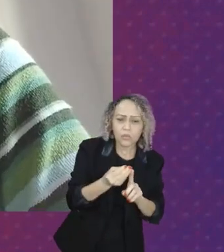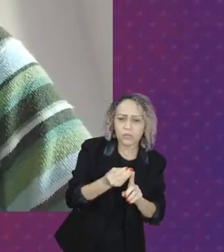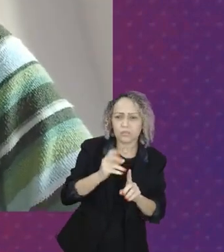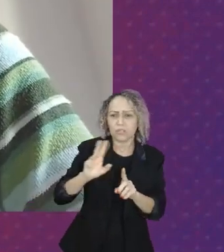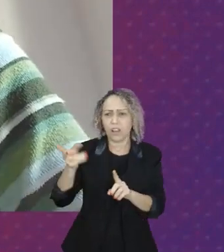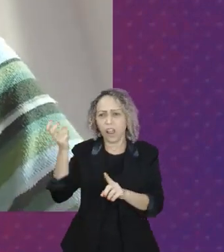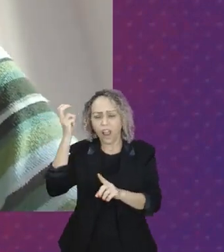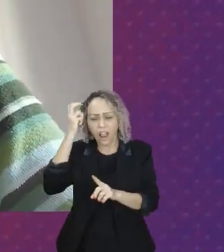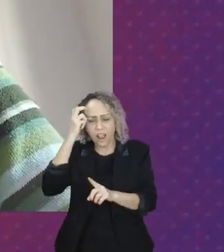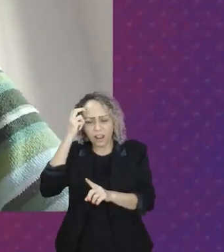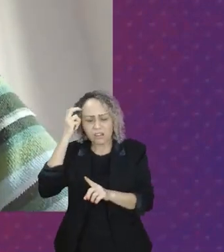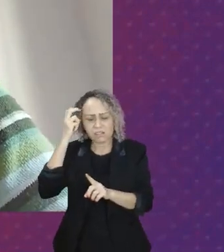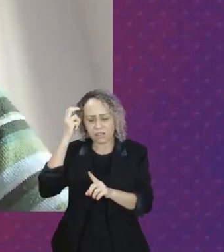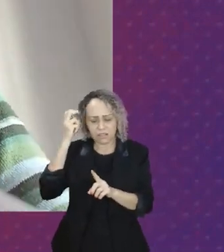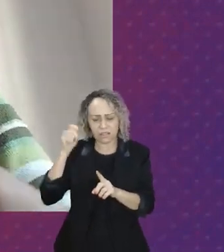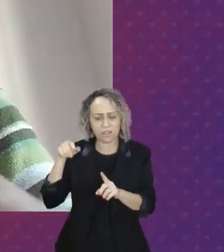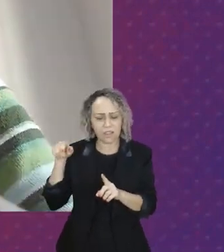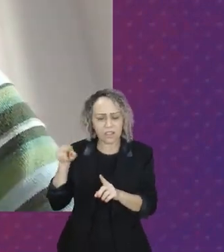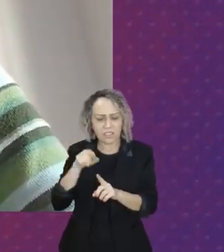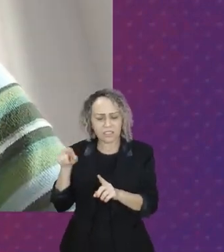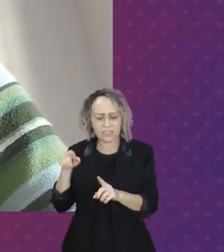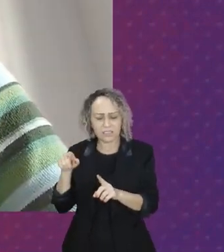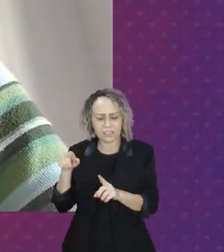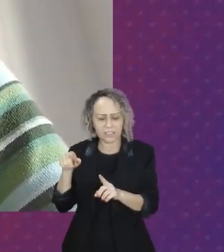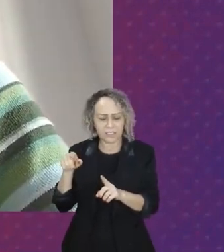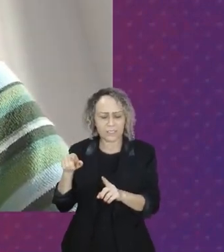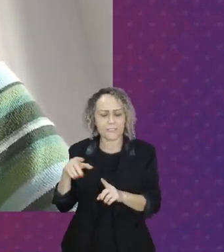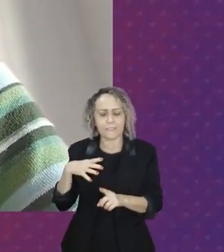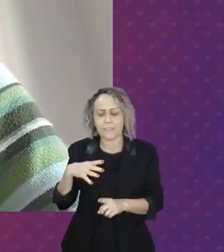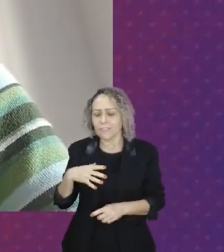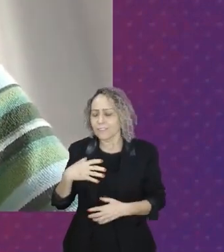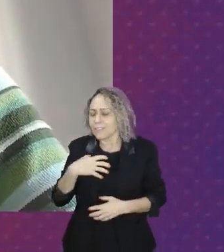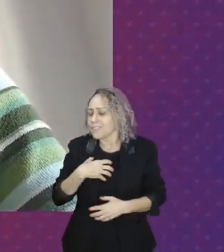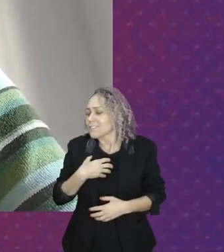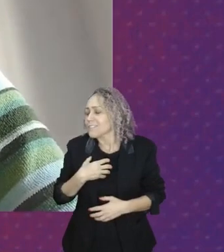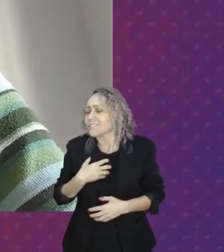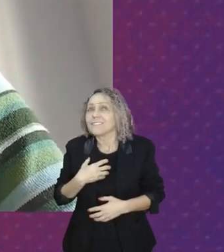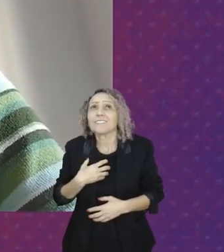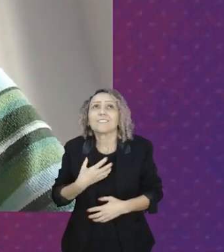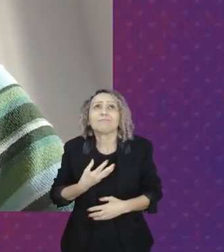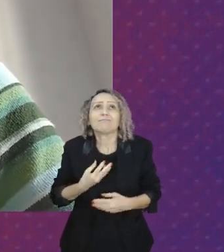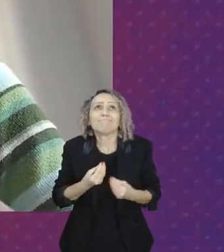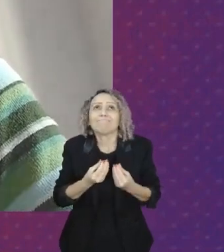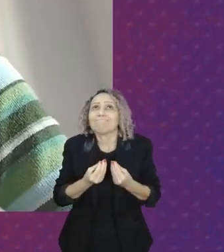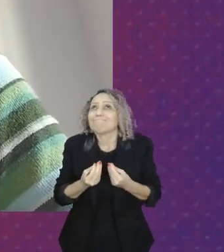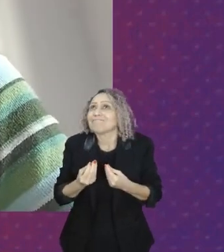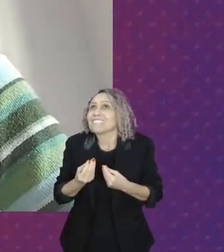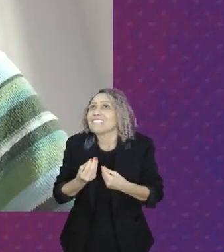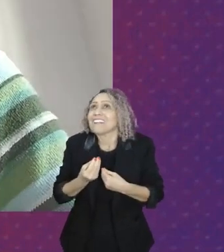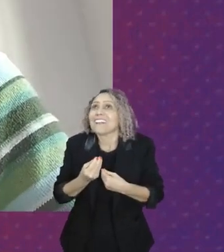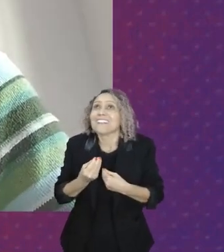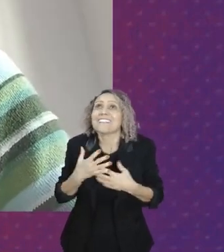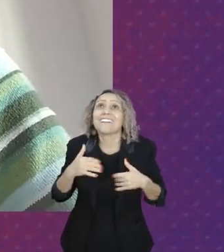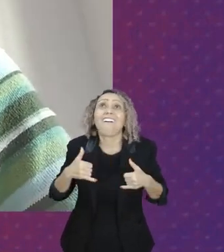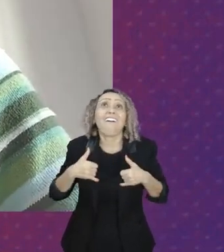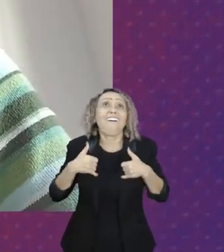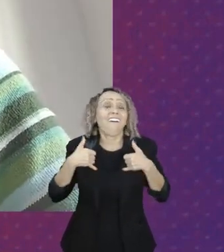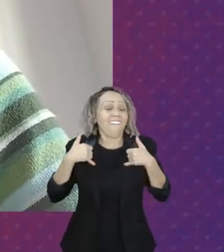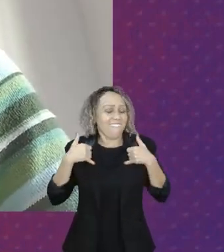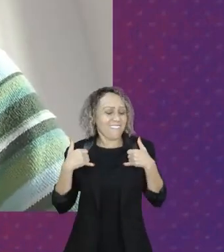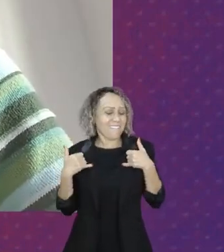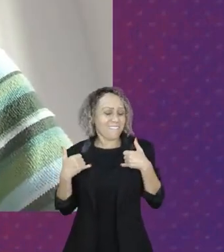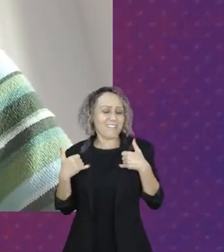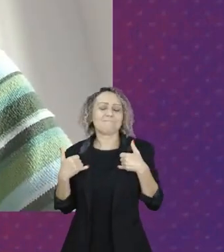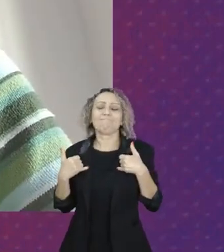fazer uma análise, durante os governos do PT a gente retomou aquele sentimento do orgulho de ser brasileiro, porque foi investido na cultura